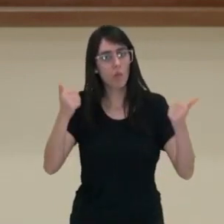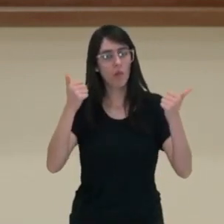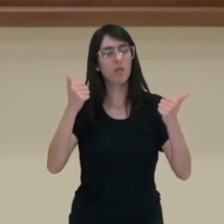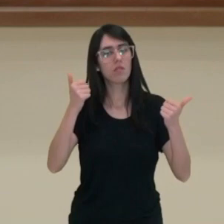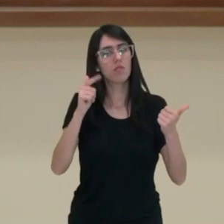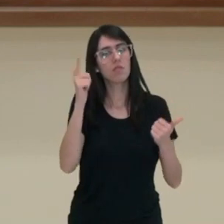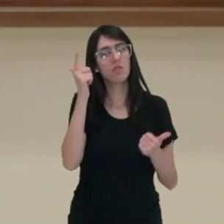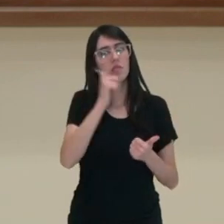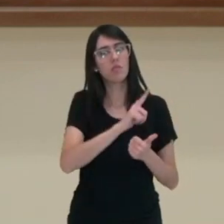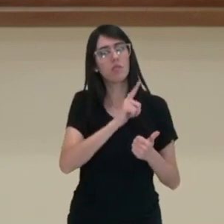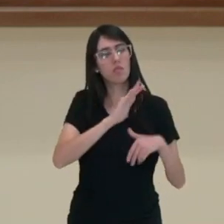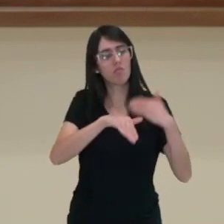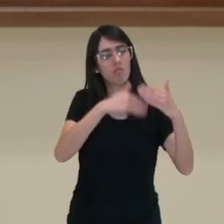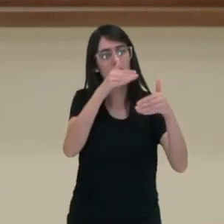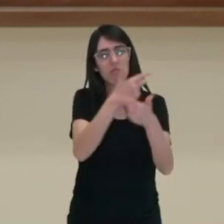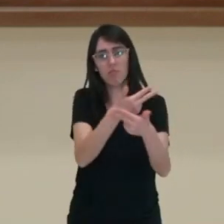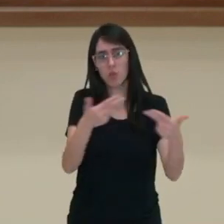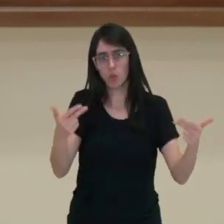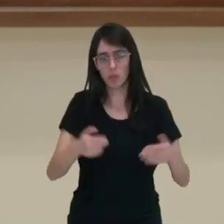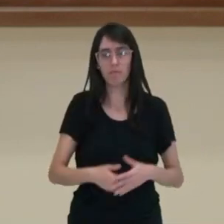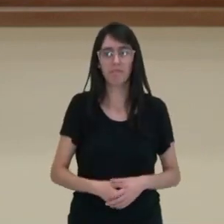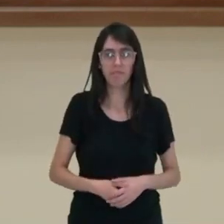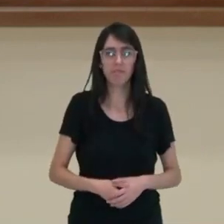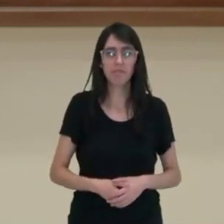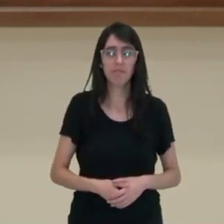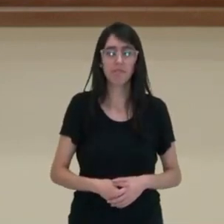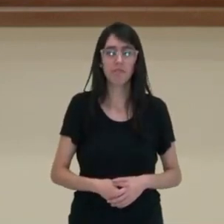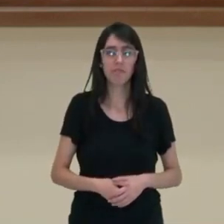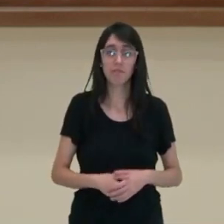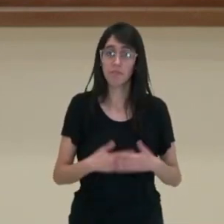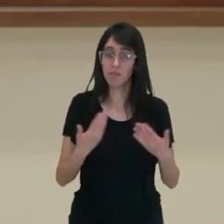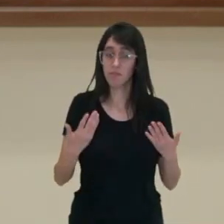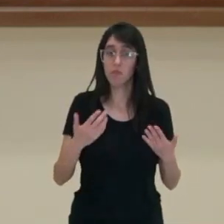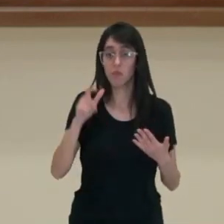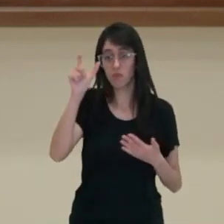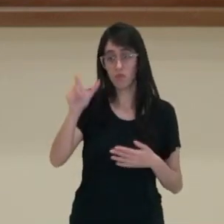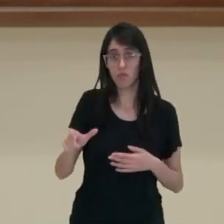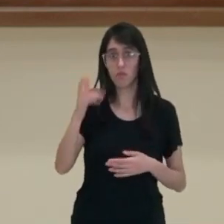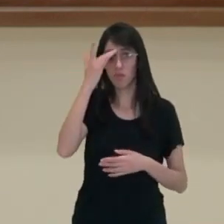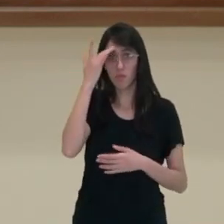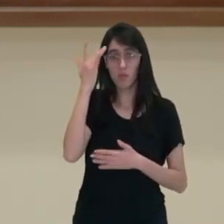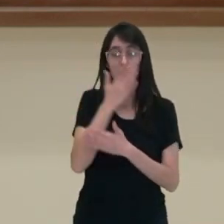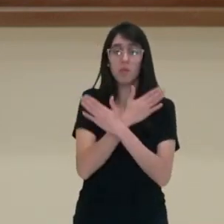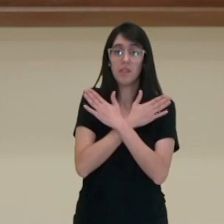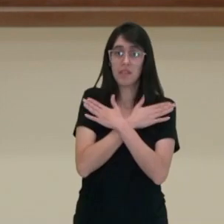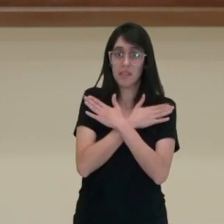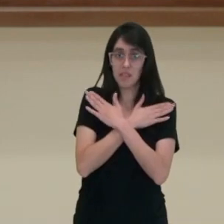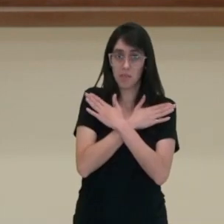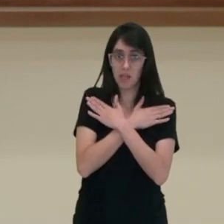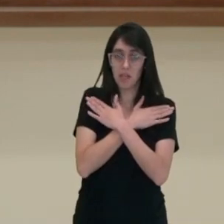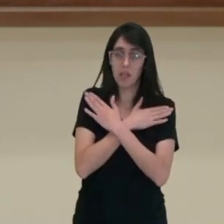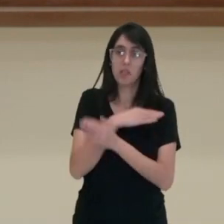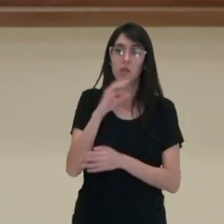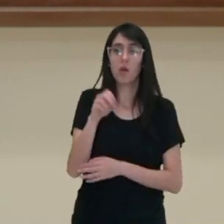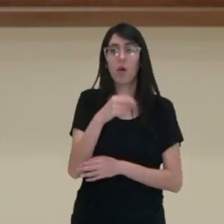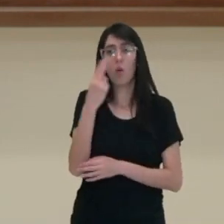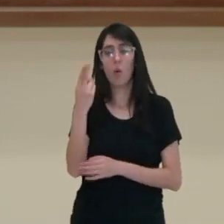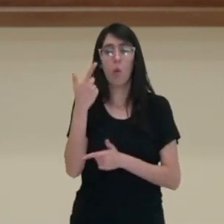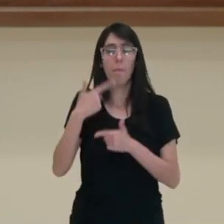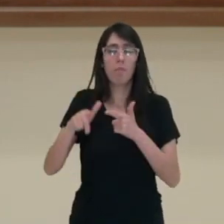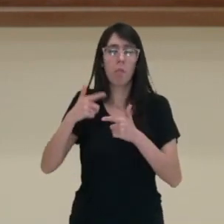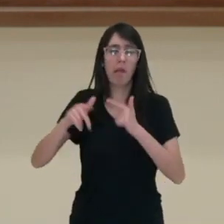possa desempenhar suas atividades. Afinal de contas, uma pessoa desempregada ou que está com uma situação de problema de